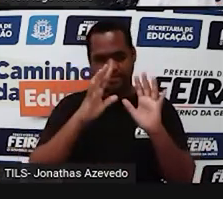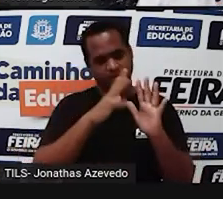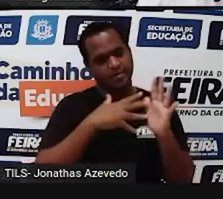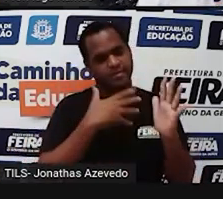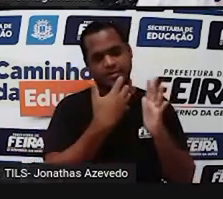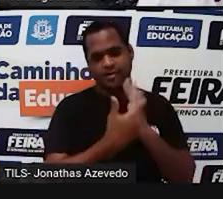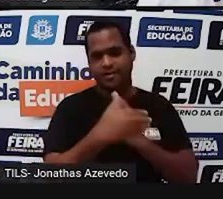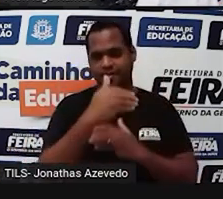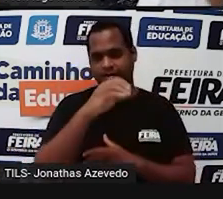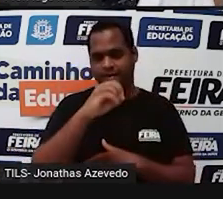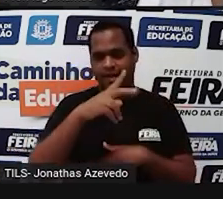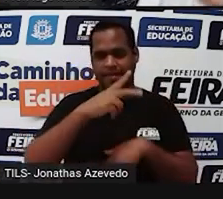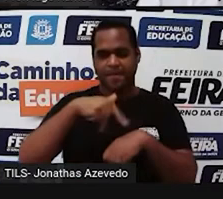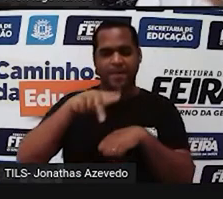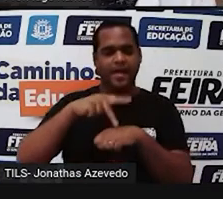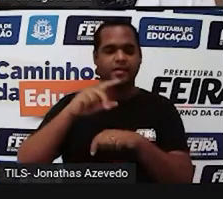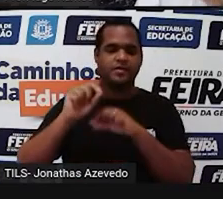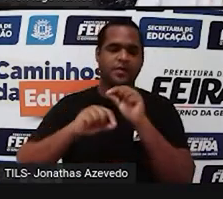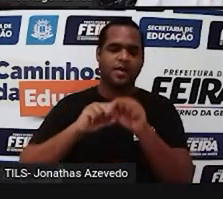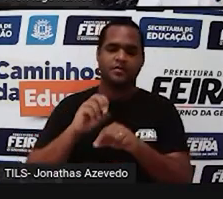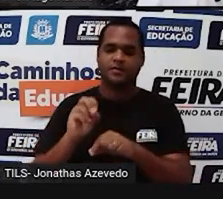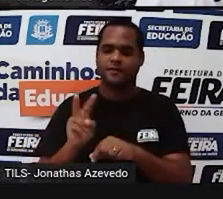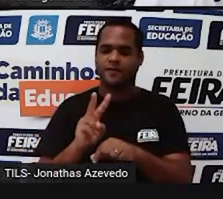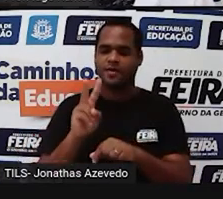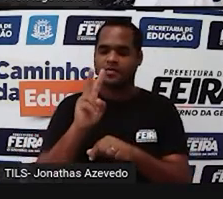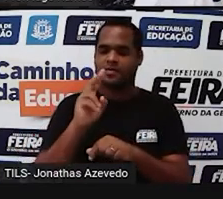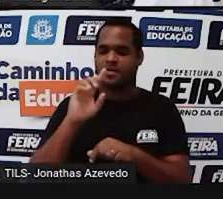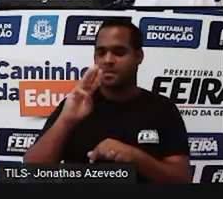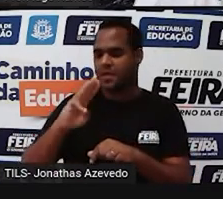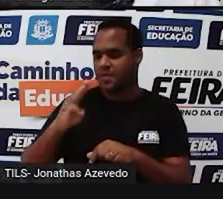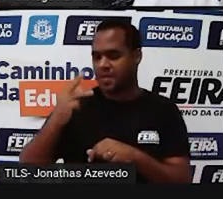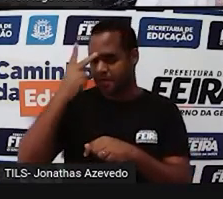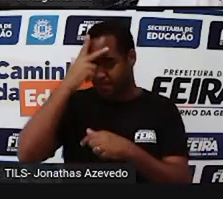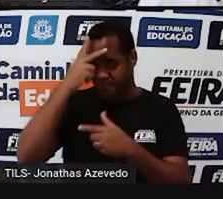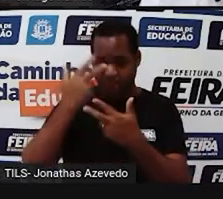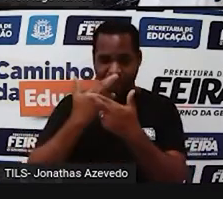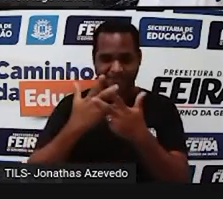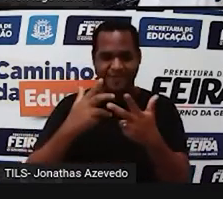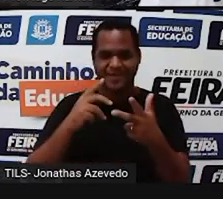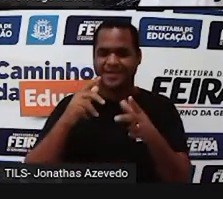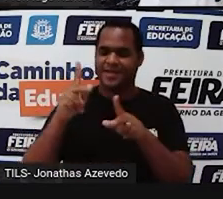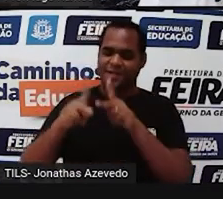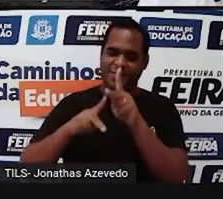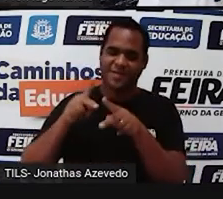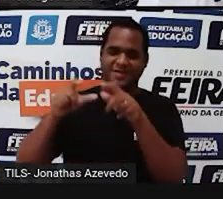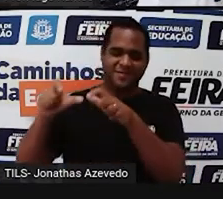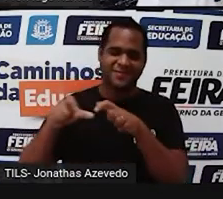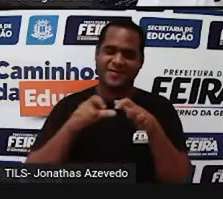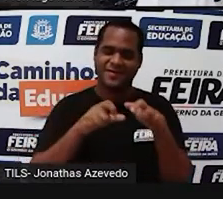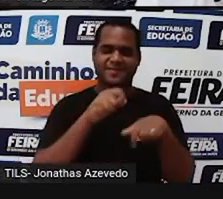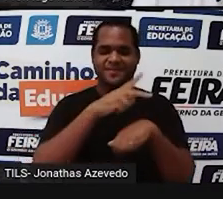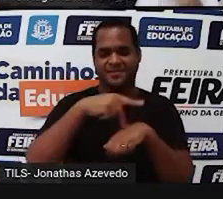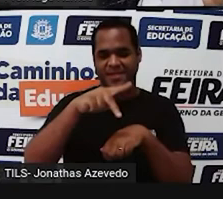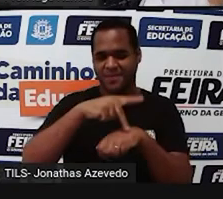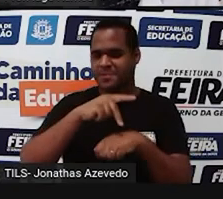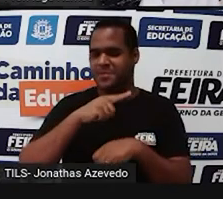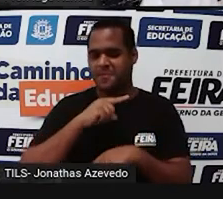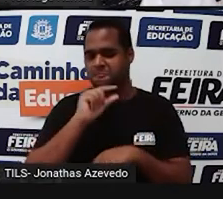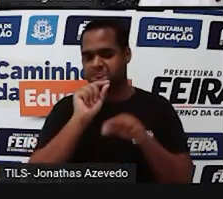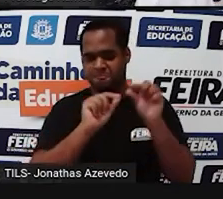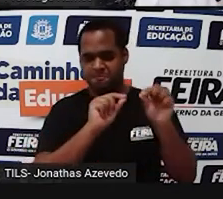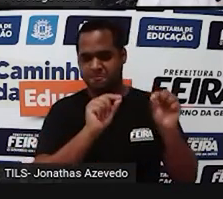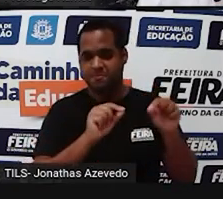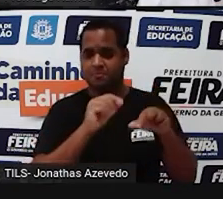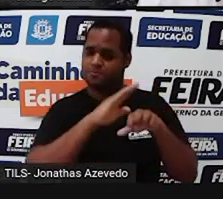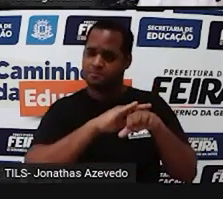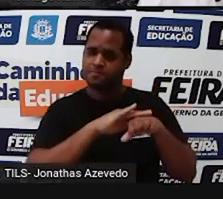dos 10 países. Ver quanto é que vale em milhões de pessoas a população de cada país. Só que é sua vez